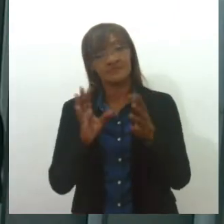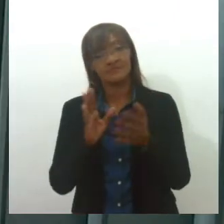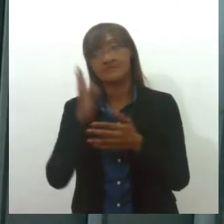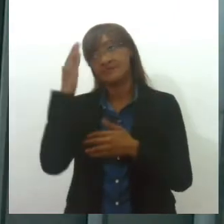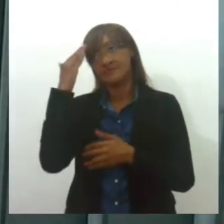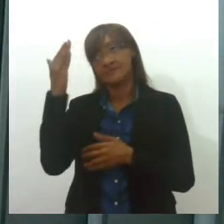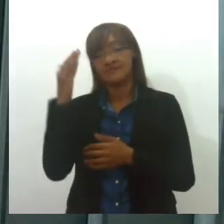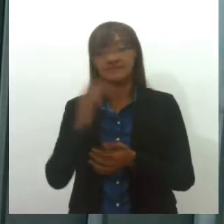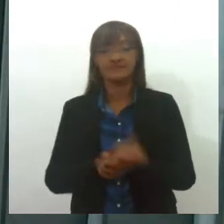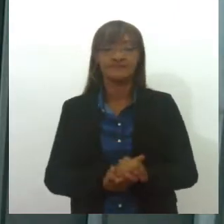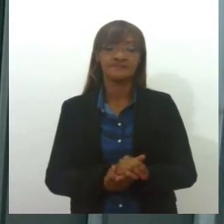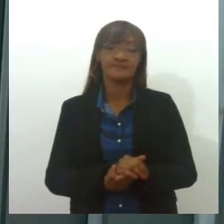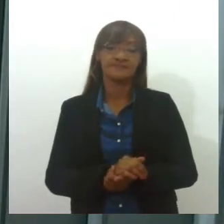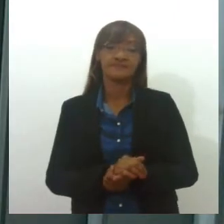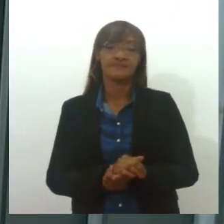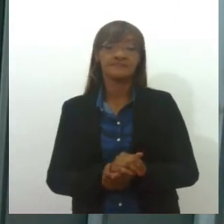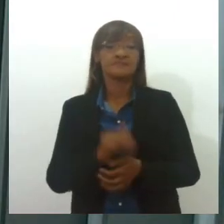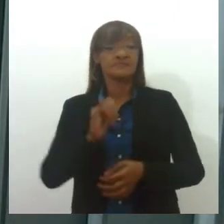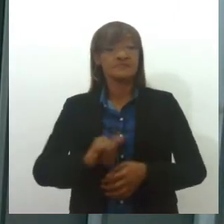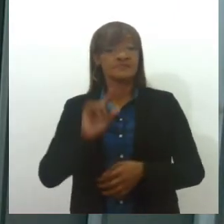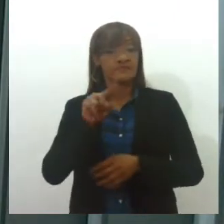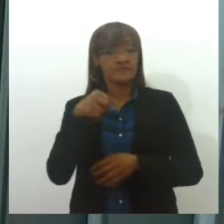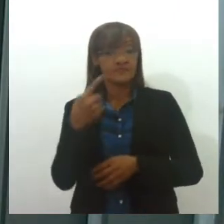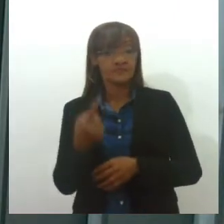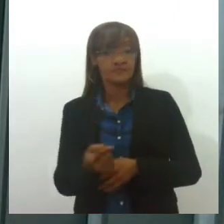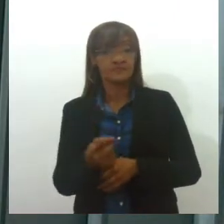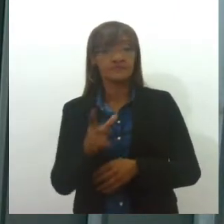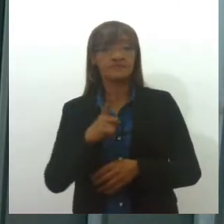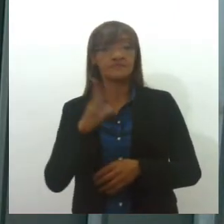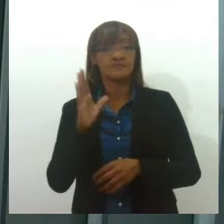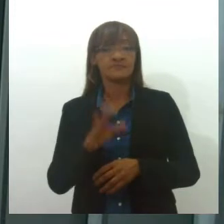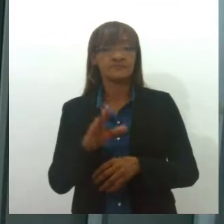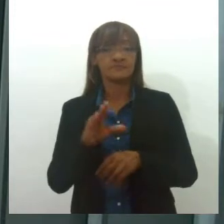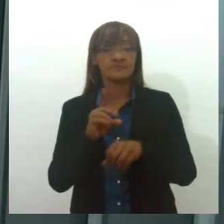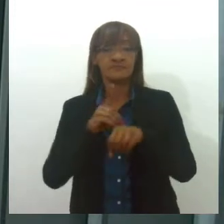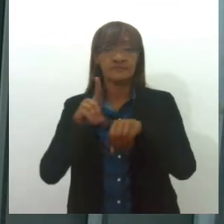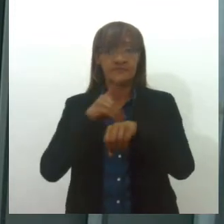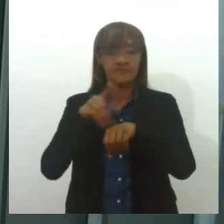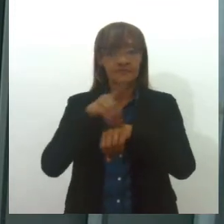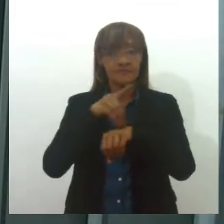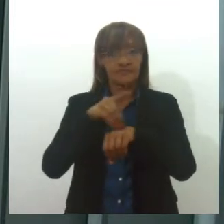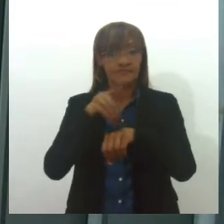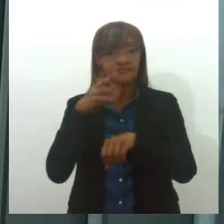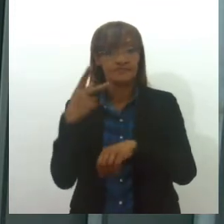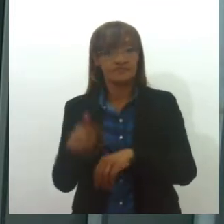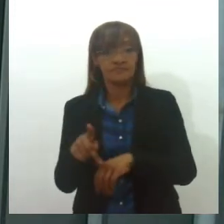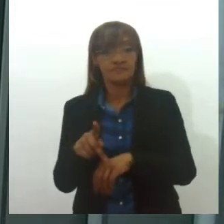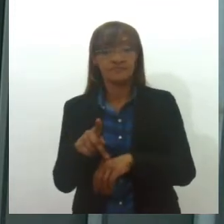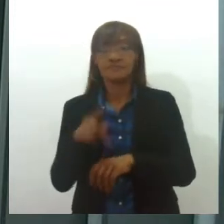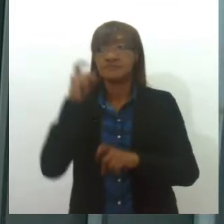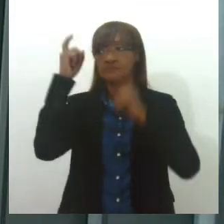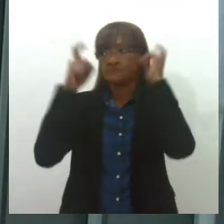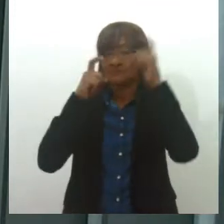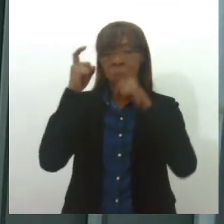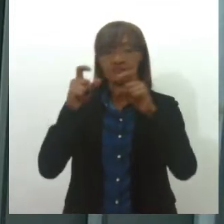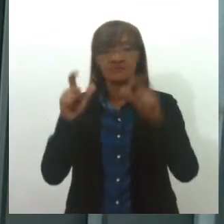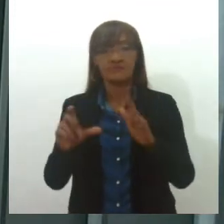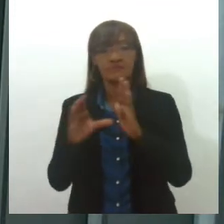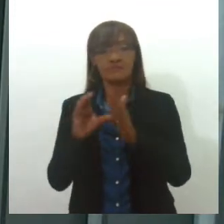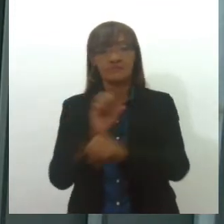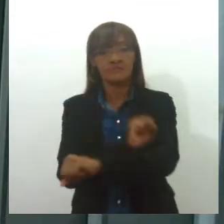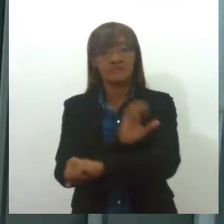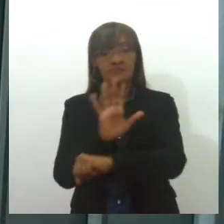Obrigada. No próximo bloco, aumento de focos do mosquito da dengue tem preocupado moradores da Barra dos